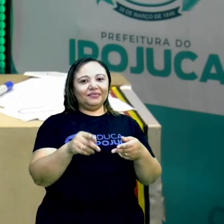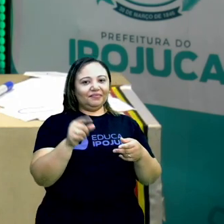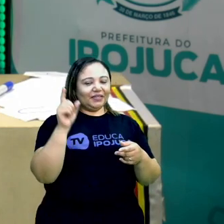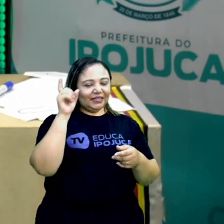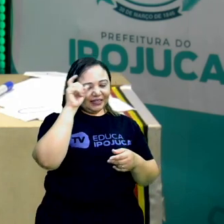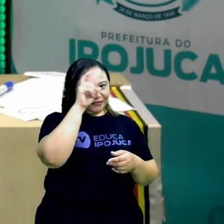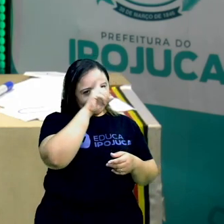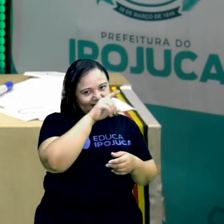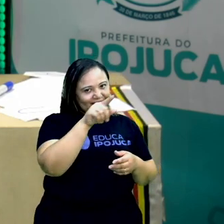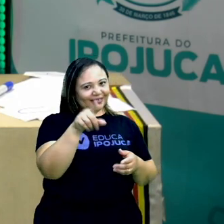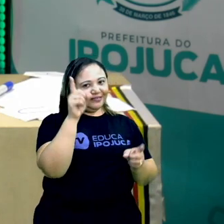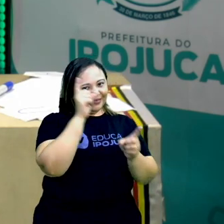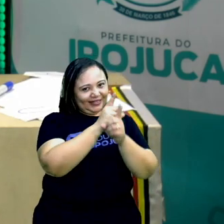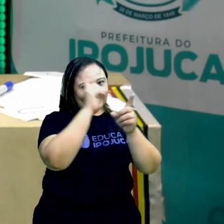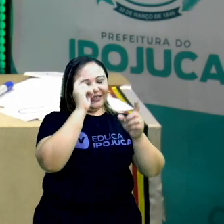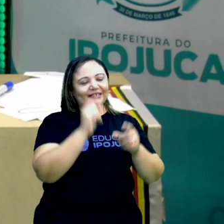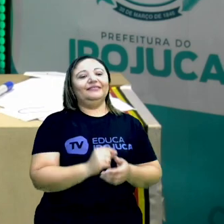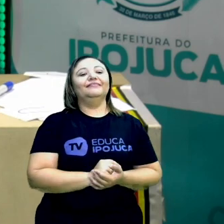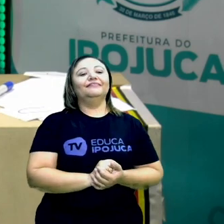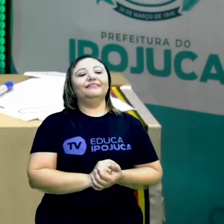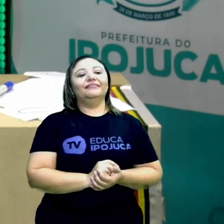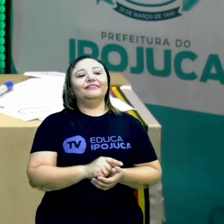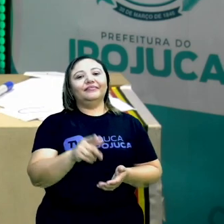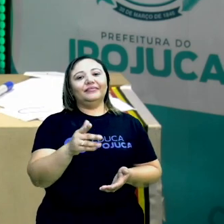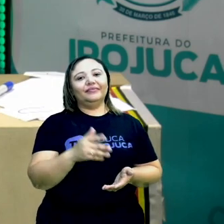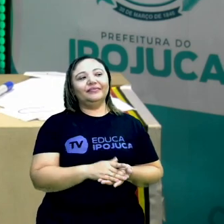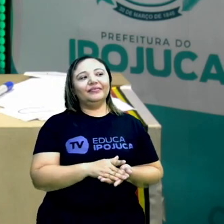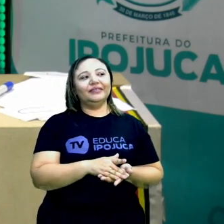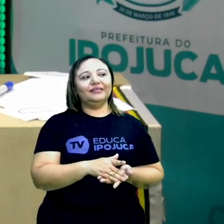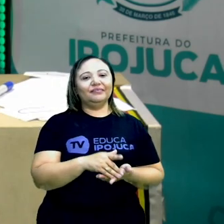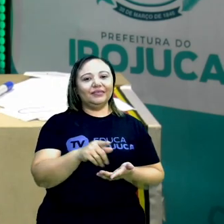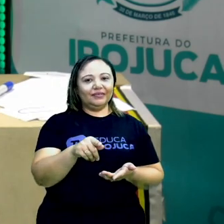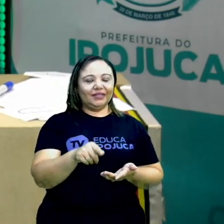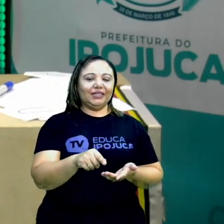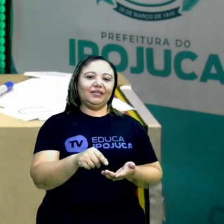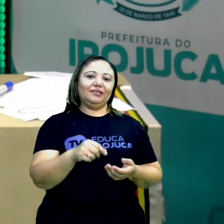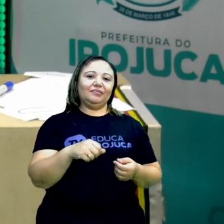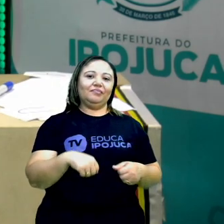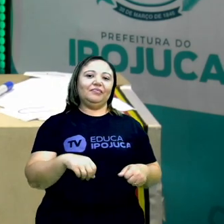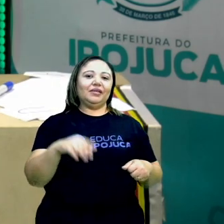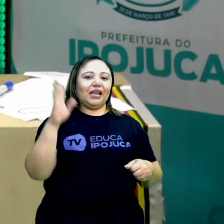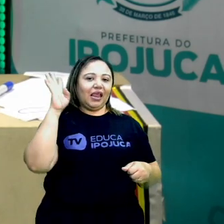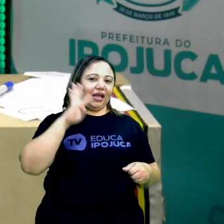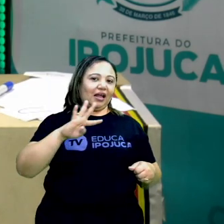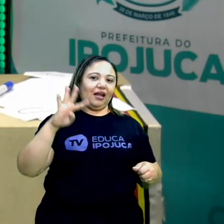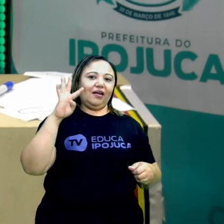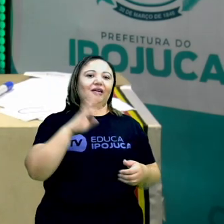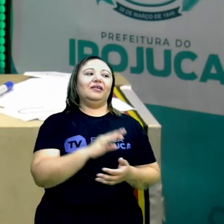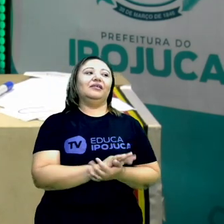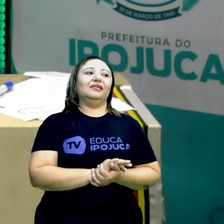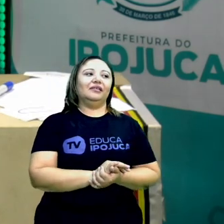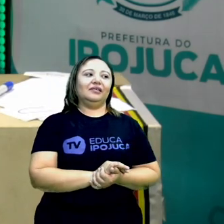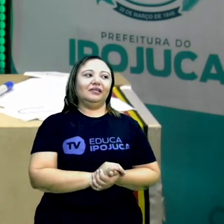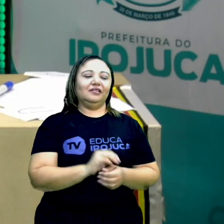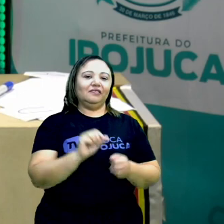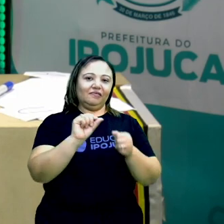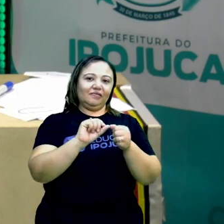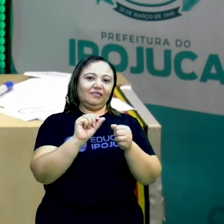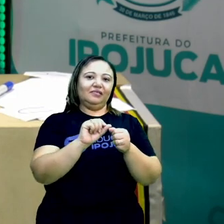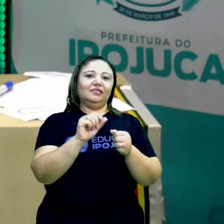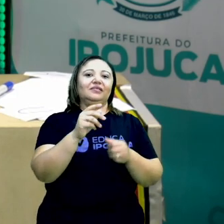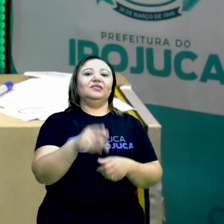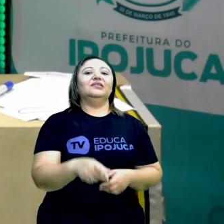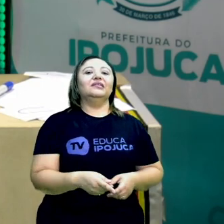dificuldade, né, para quem está participando da brincadeira, achar, para ficar bem legal e emocionante. Então, façam aí